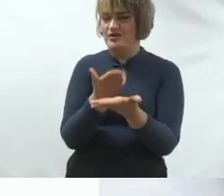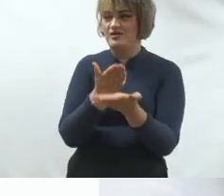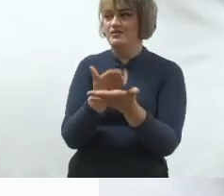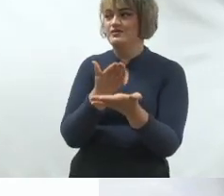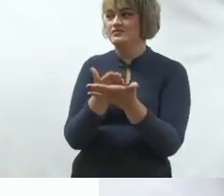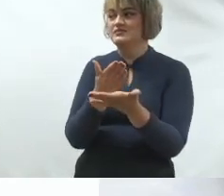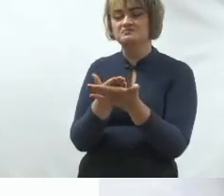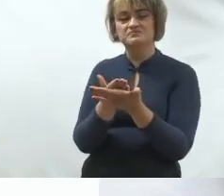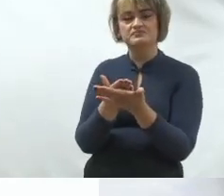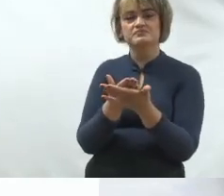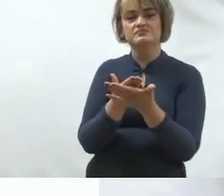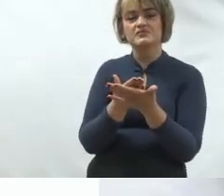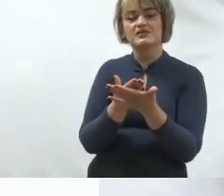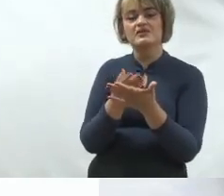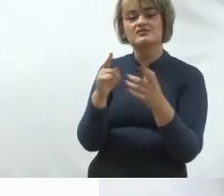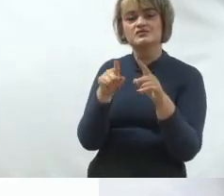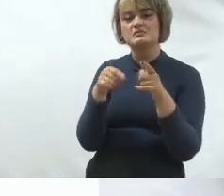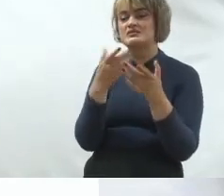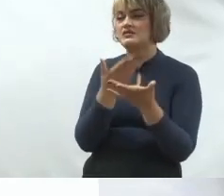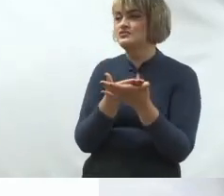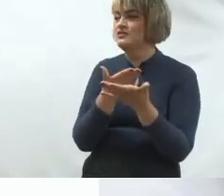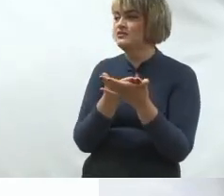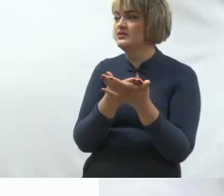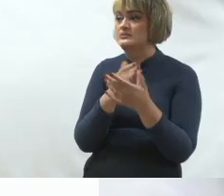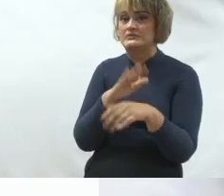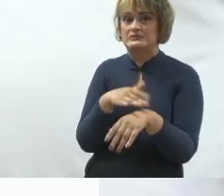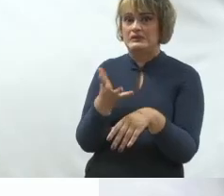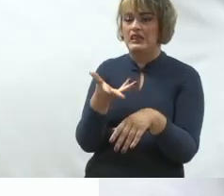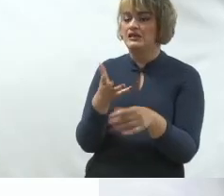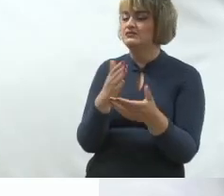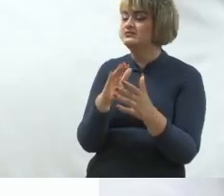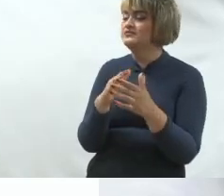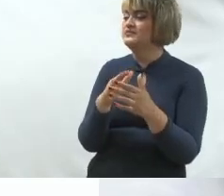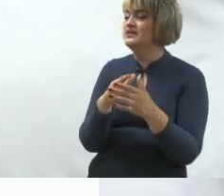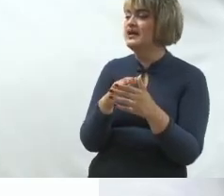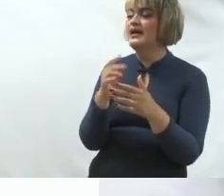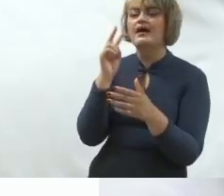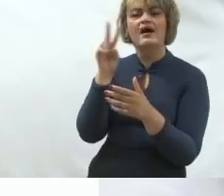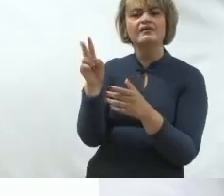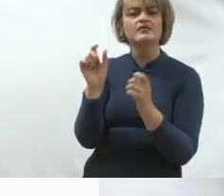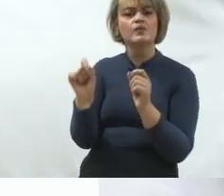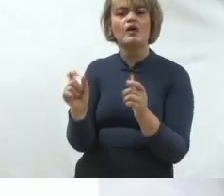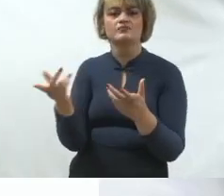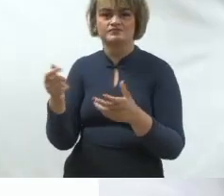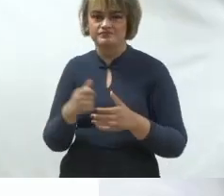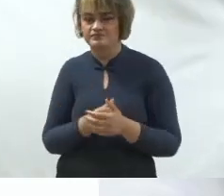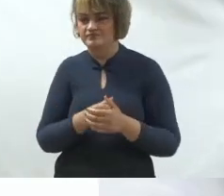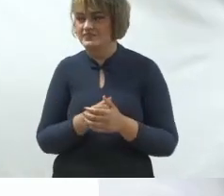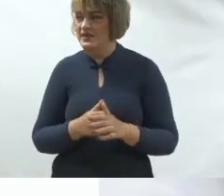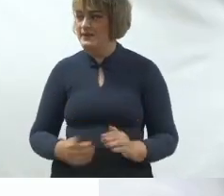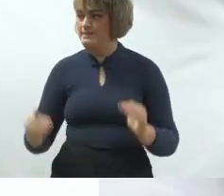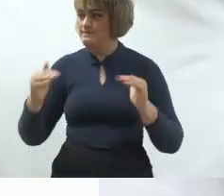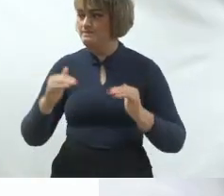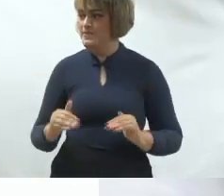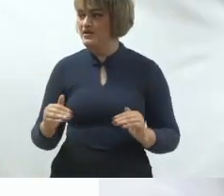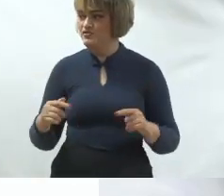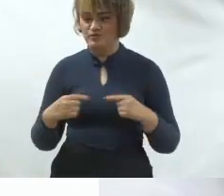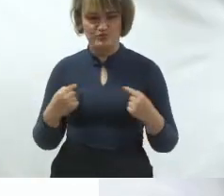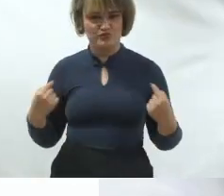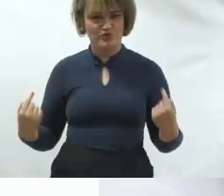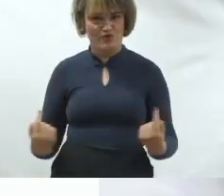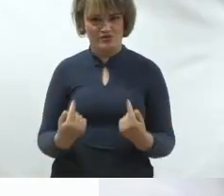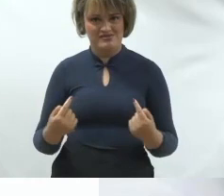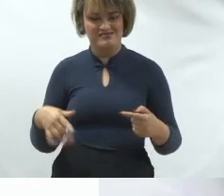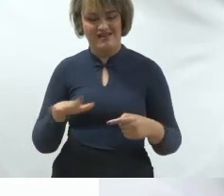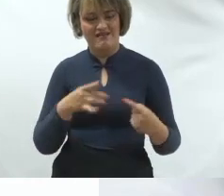traduzir o que é isso, como a gente está com o tempo muito corrido aqui hoje. O que nós temos aí? Embaixo aí, estamos nós que vivemos na